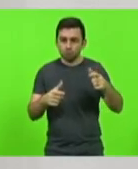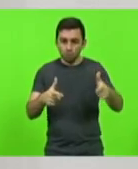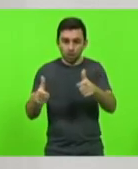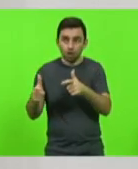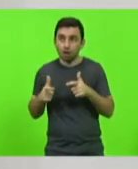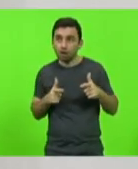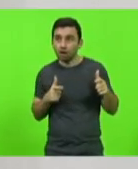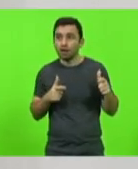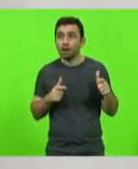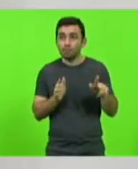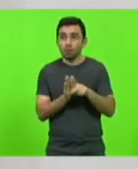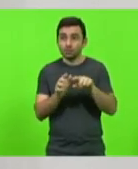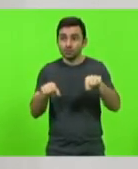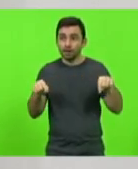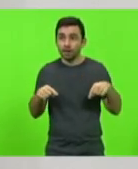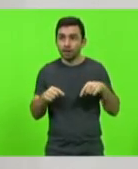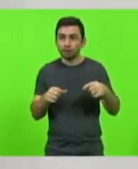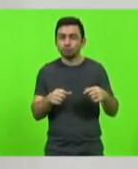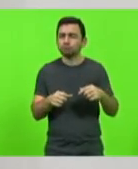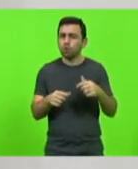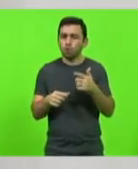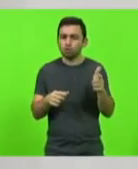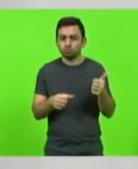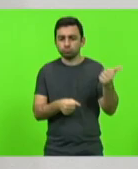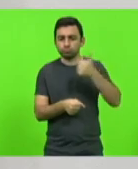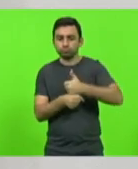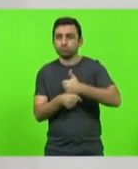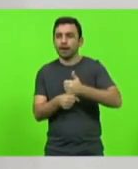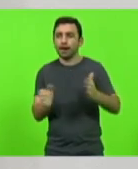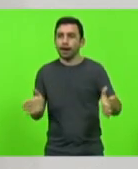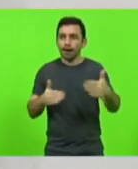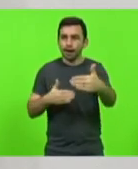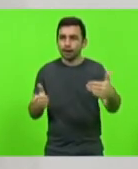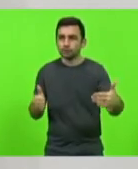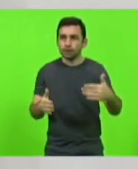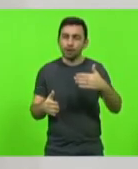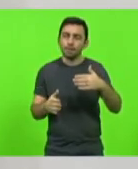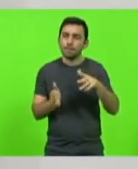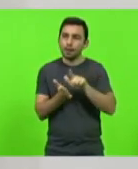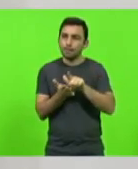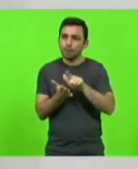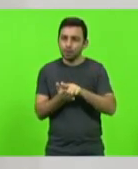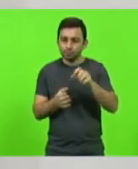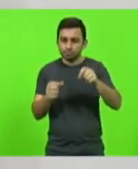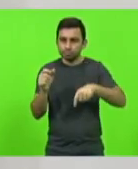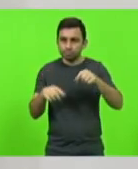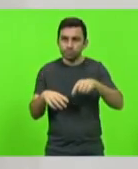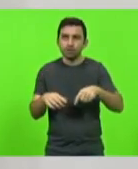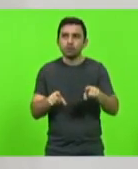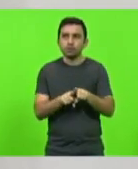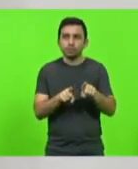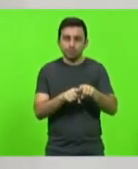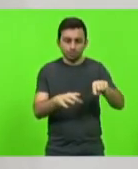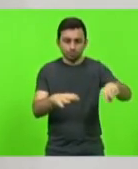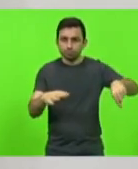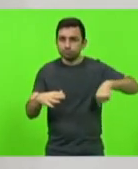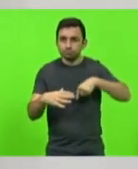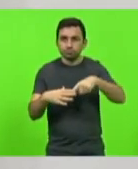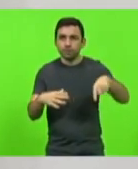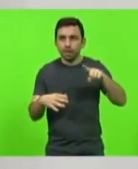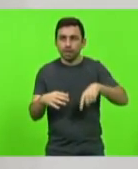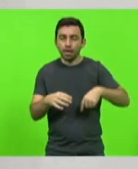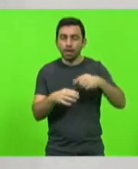foram substituídas por uma caixa para colocar o papel e um balde para colocar as aparas dos lápis.